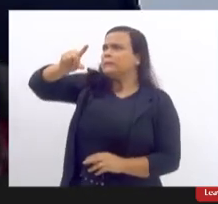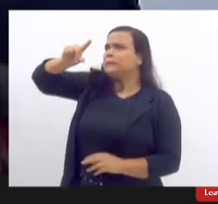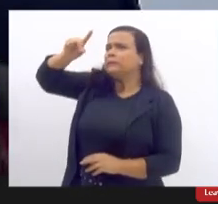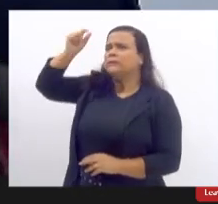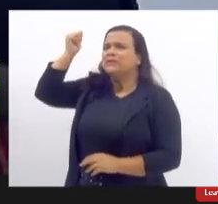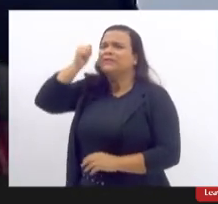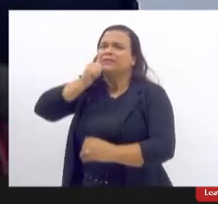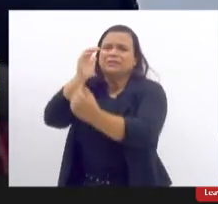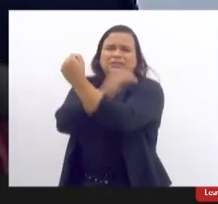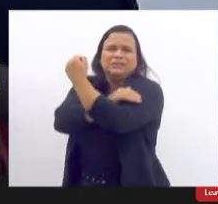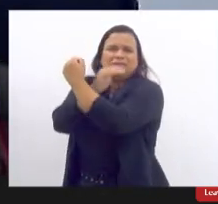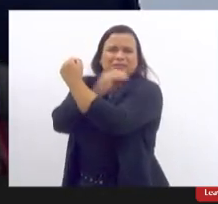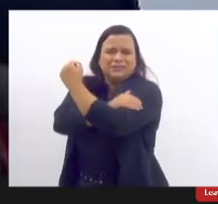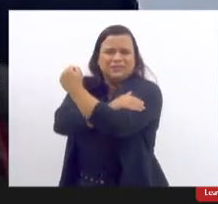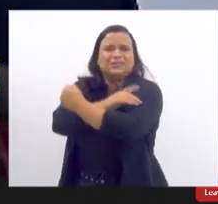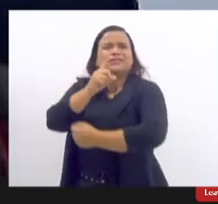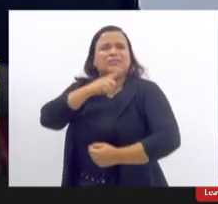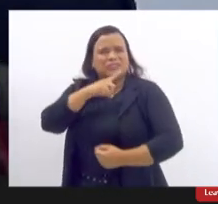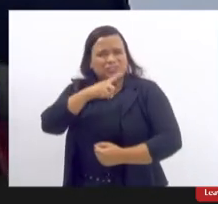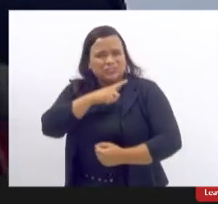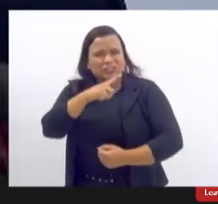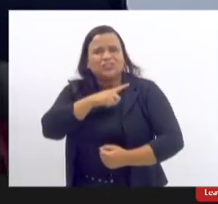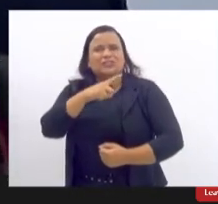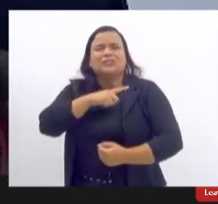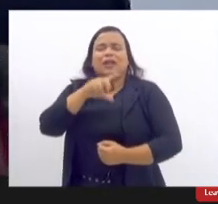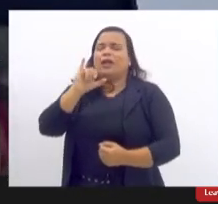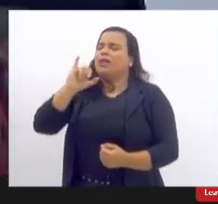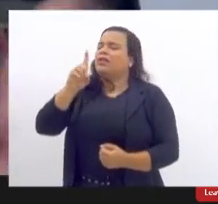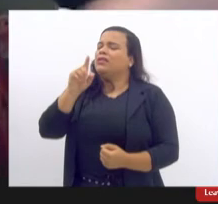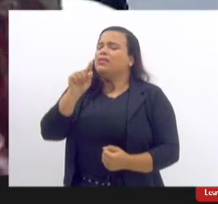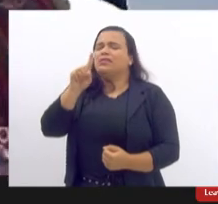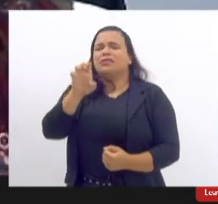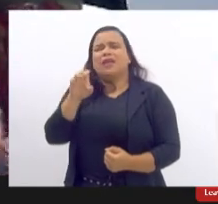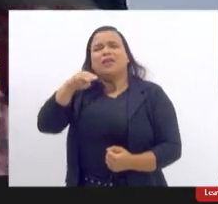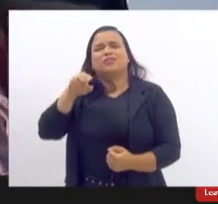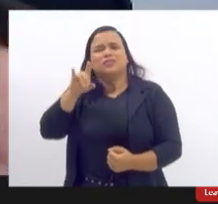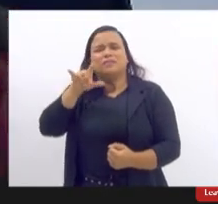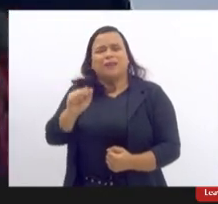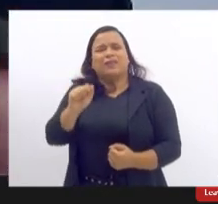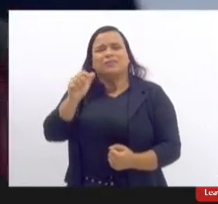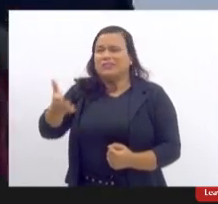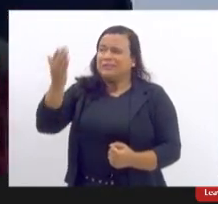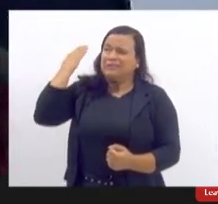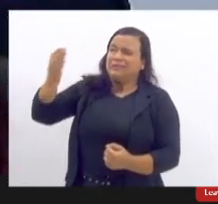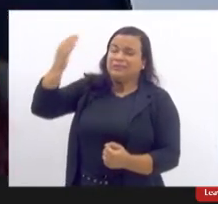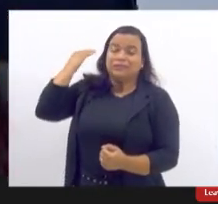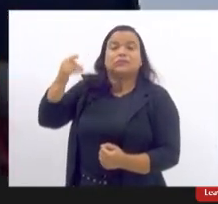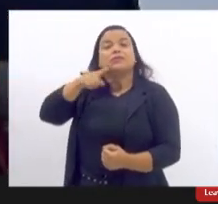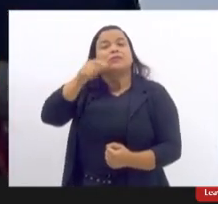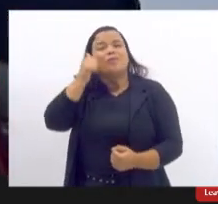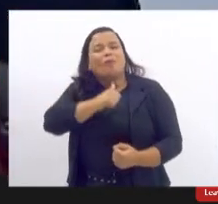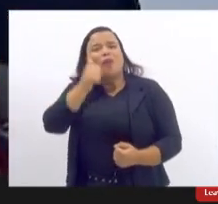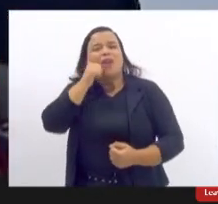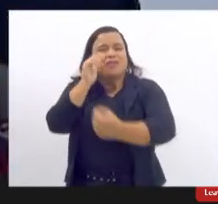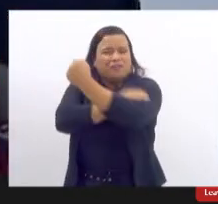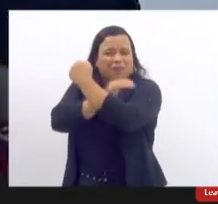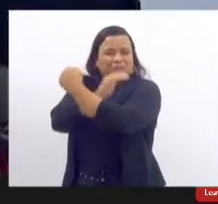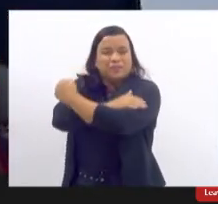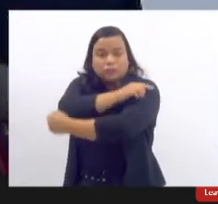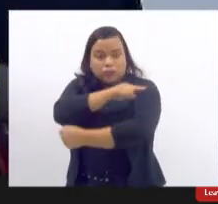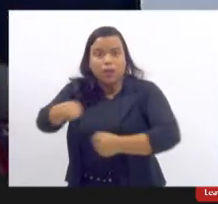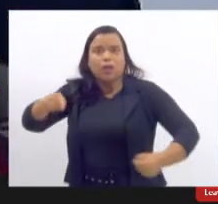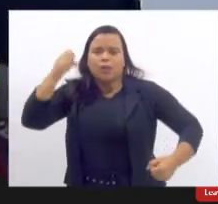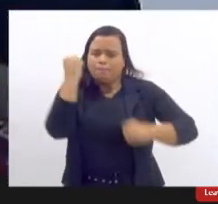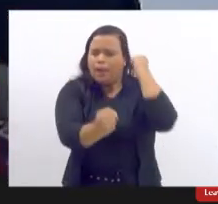da época eram jogadas nas fogueiras que podem nos fazer supor qual é o fundamento científico dessas questões